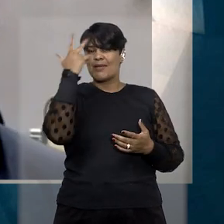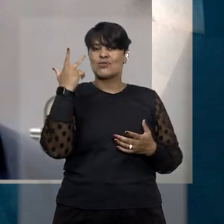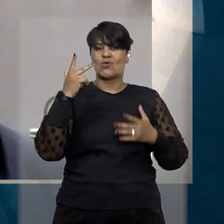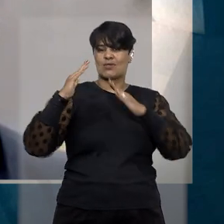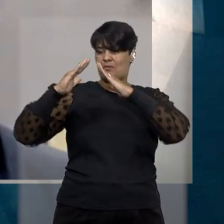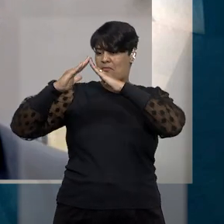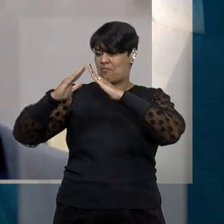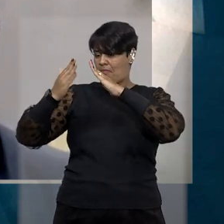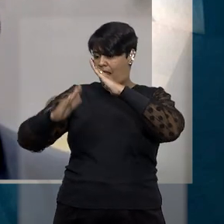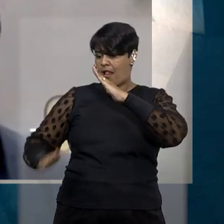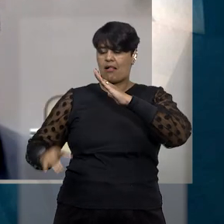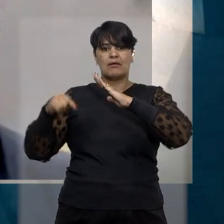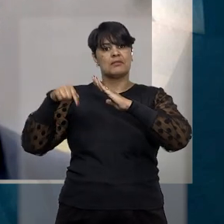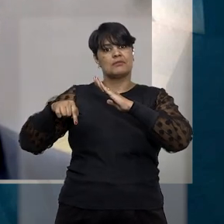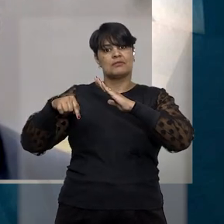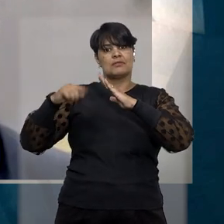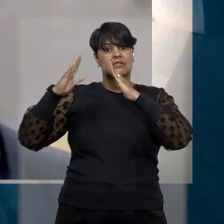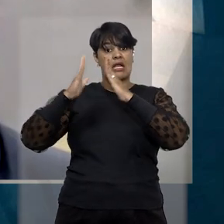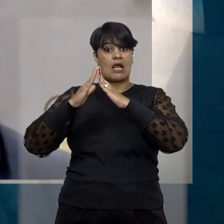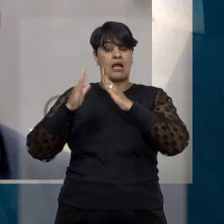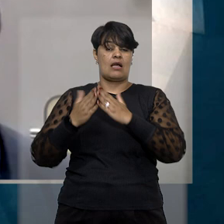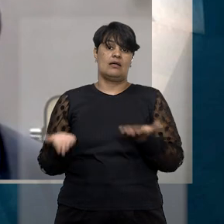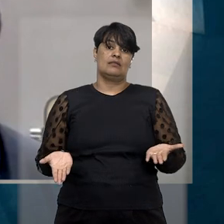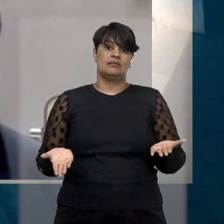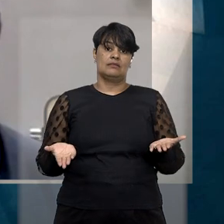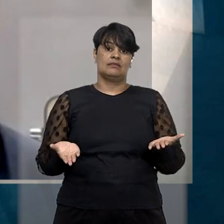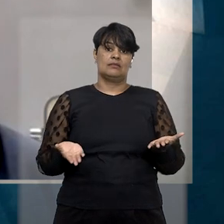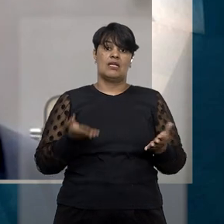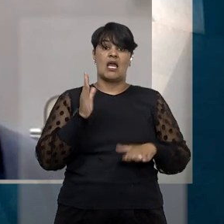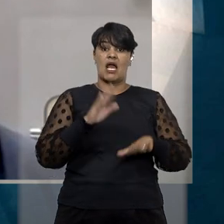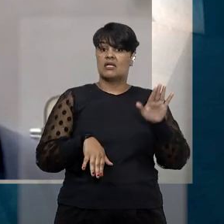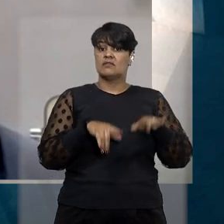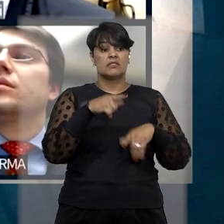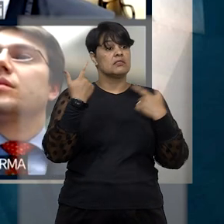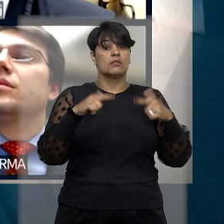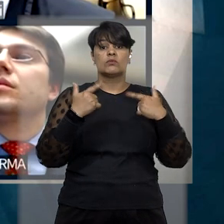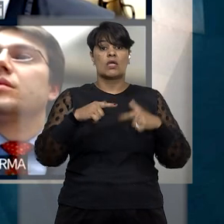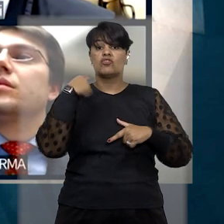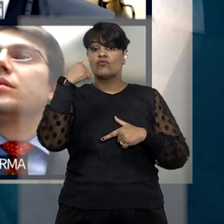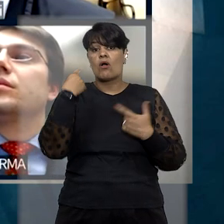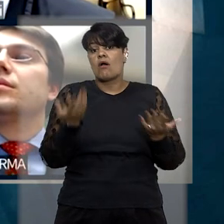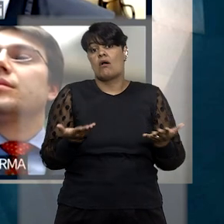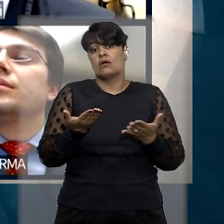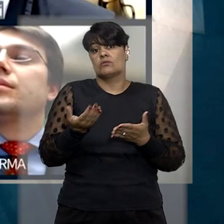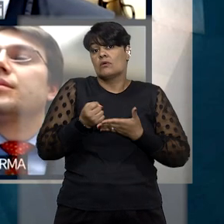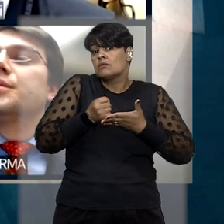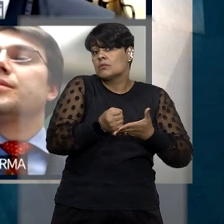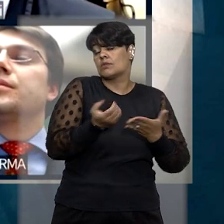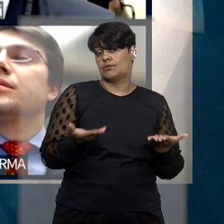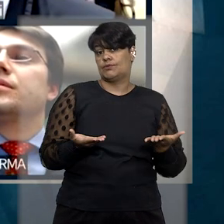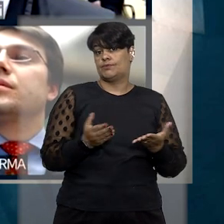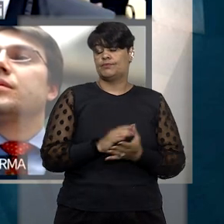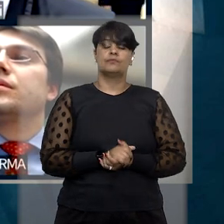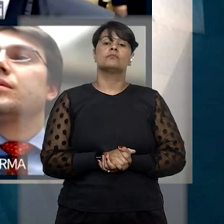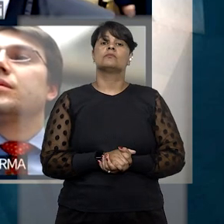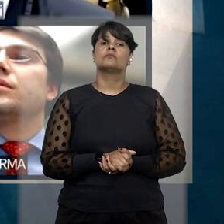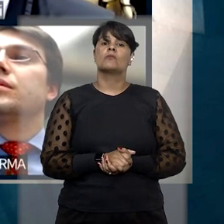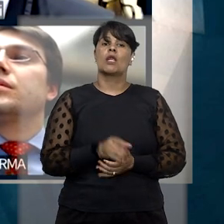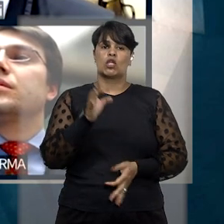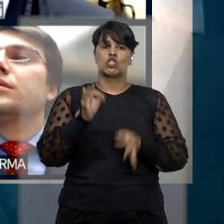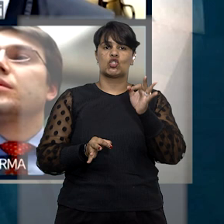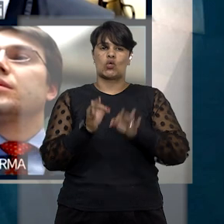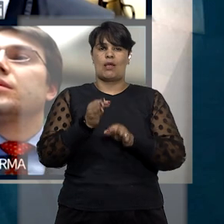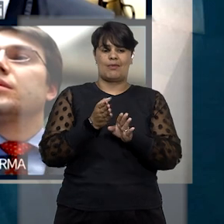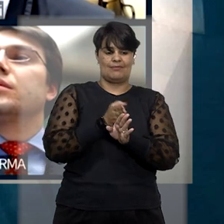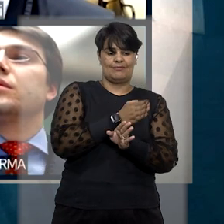periferias, pessoas que não têm, muitas vezes, a quem recorrer. Em julgamentos anteriores, a sexta turma